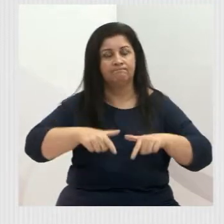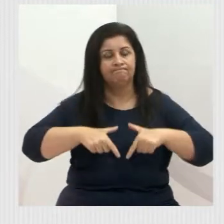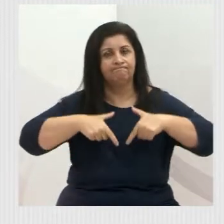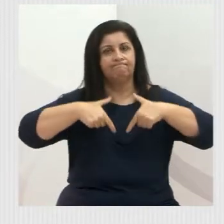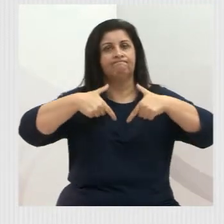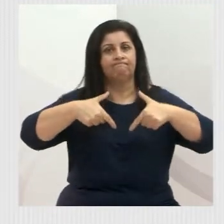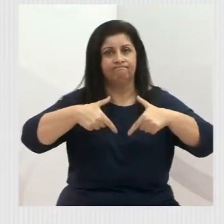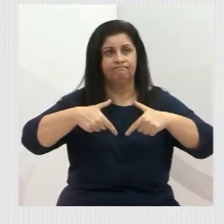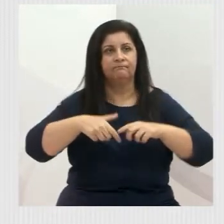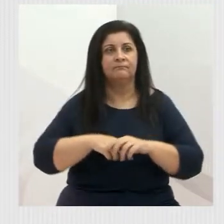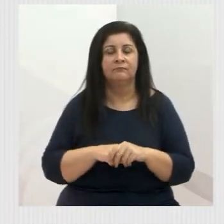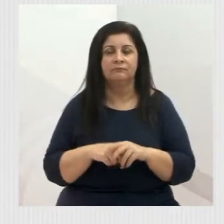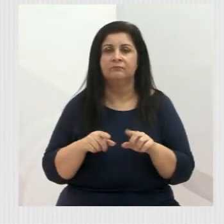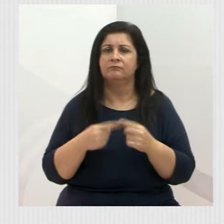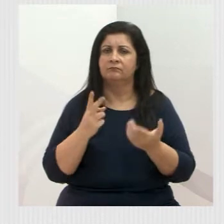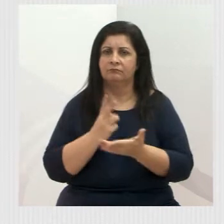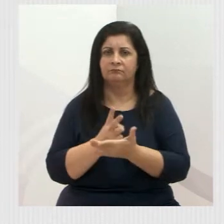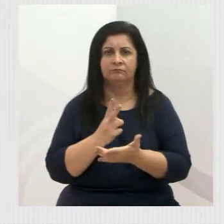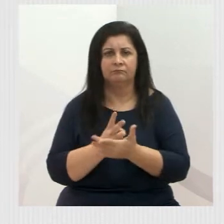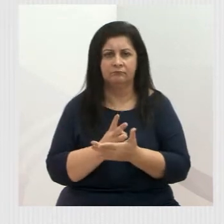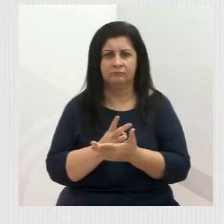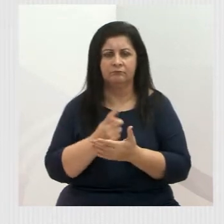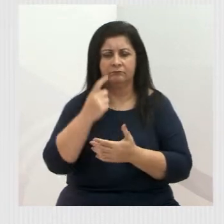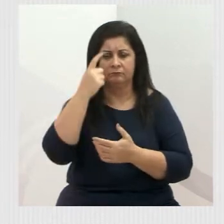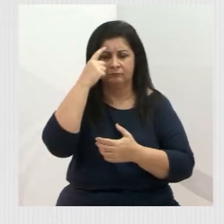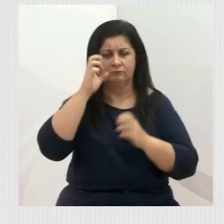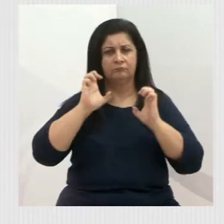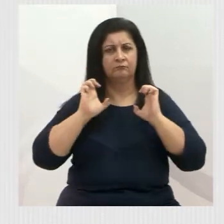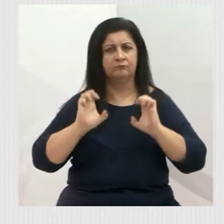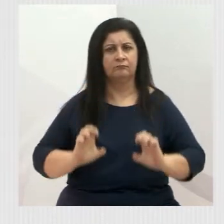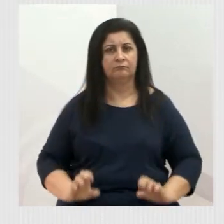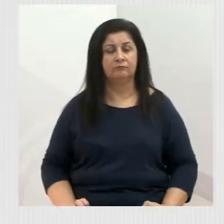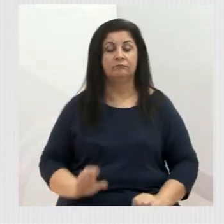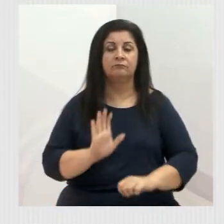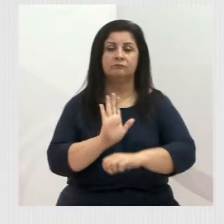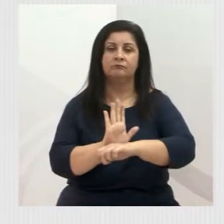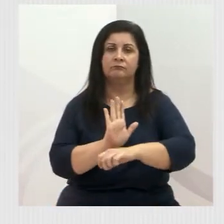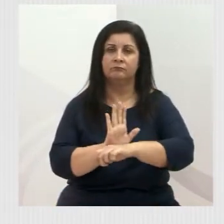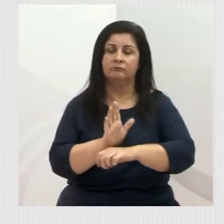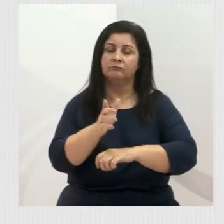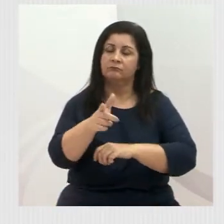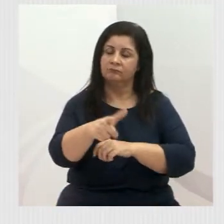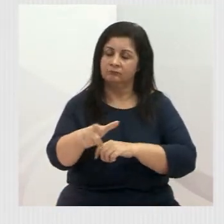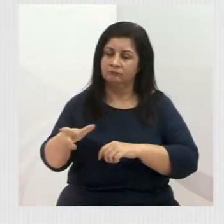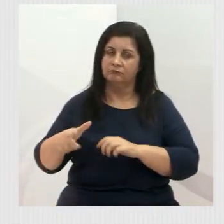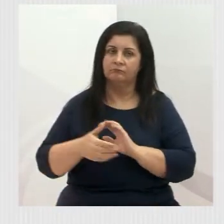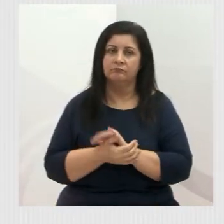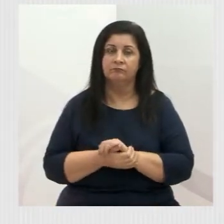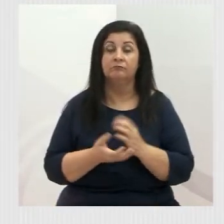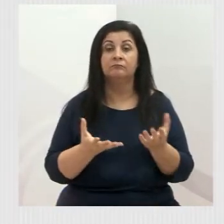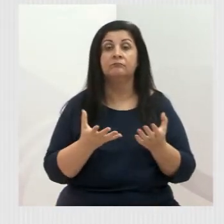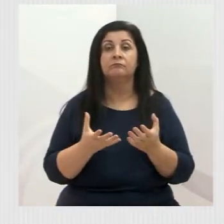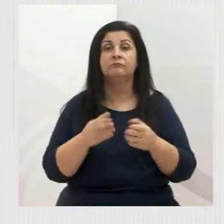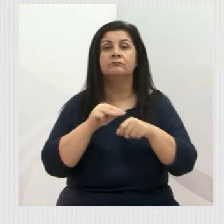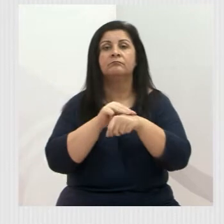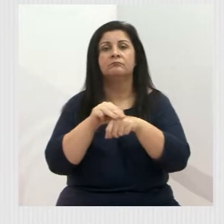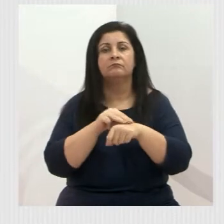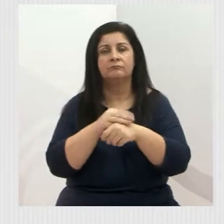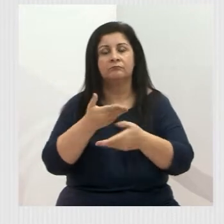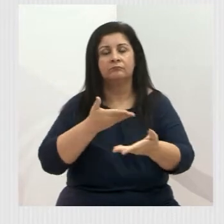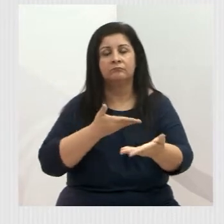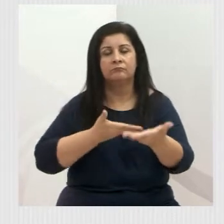porém, seguimos com os nossos princípios morais e de ajuda ao próximo. Queremos manter um diálogo de paz e